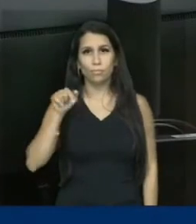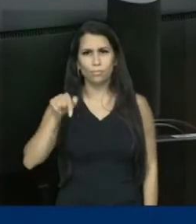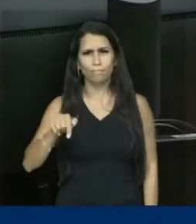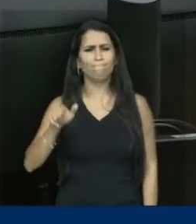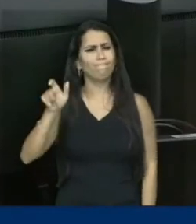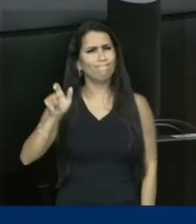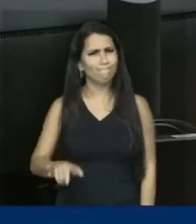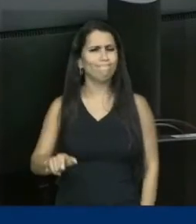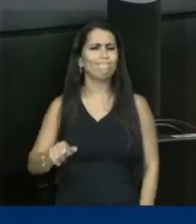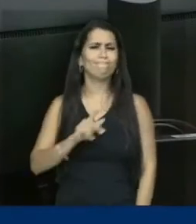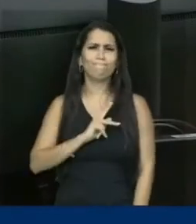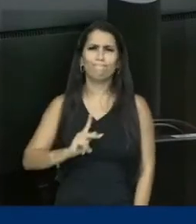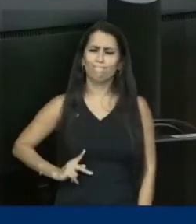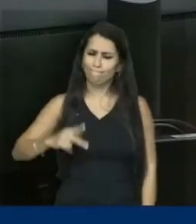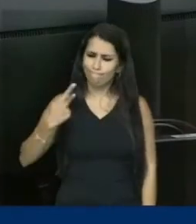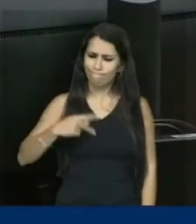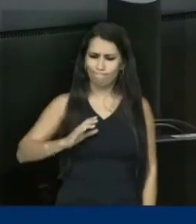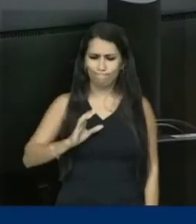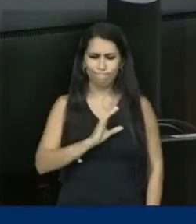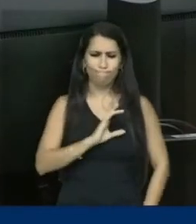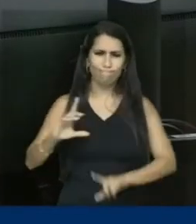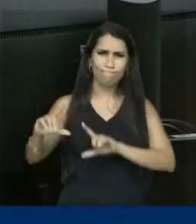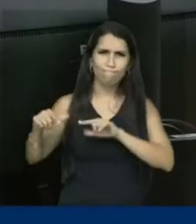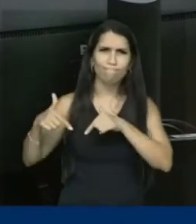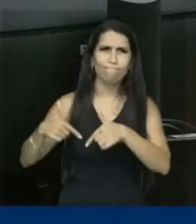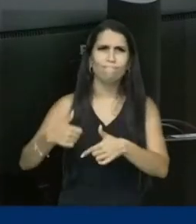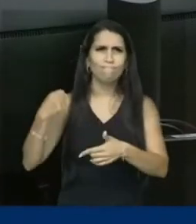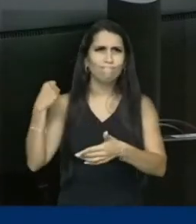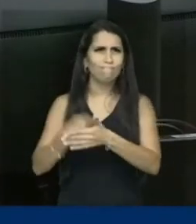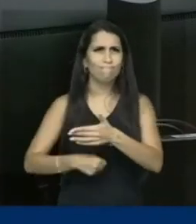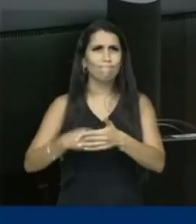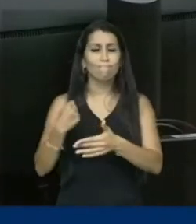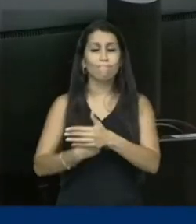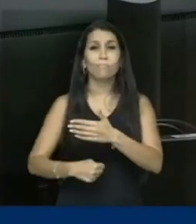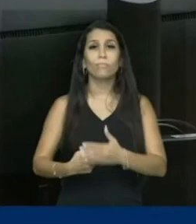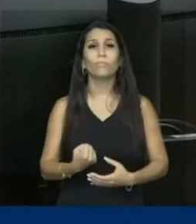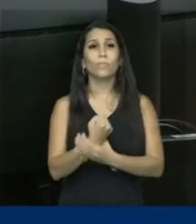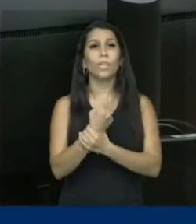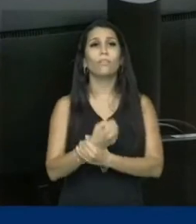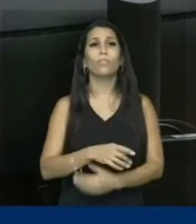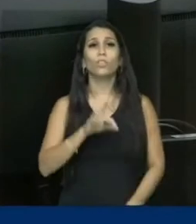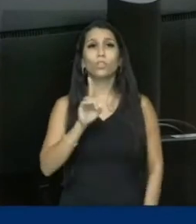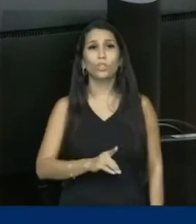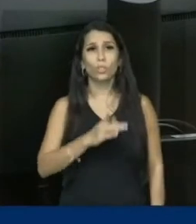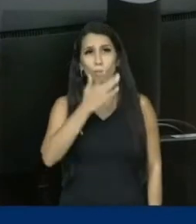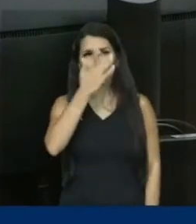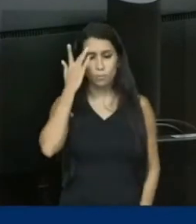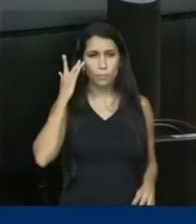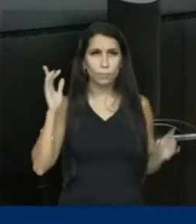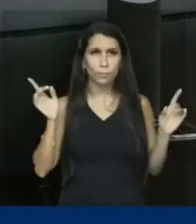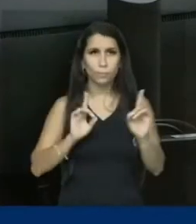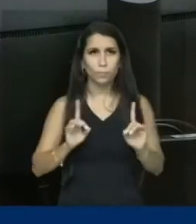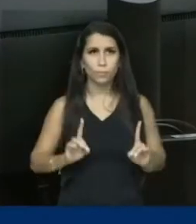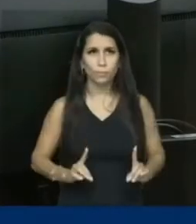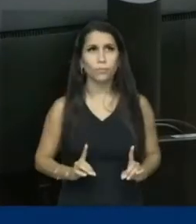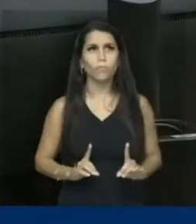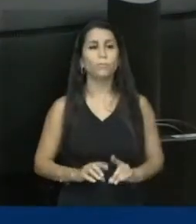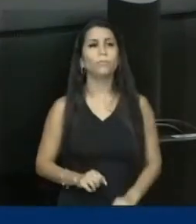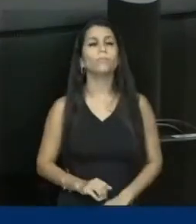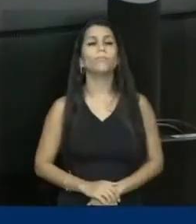luta incansável, permanente, em defesa dos direitos das pessoas com deficiência e os direitos